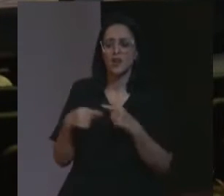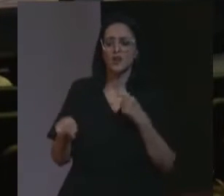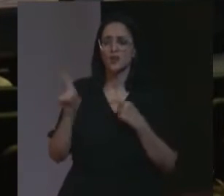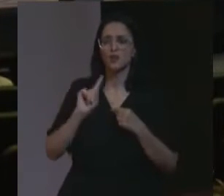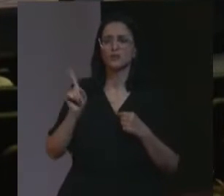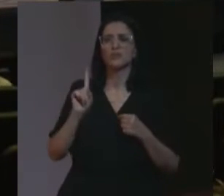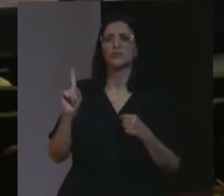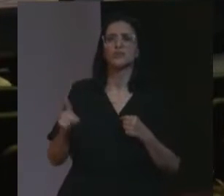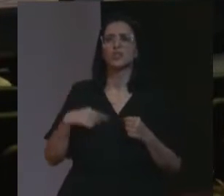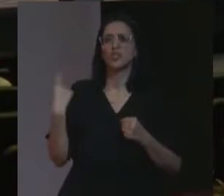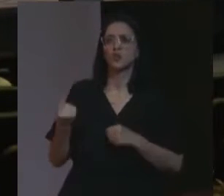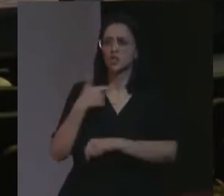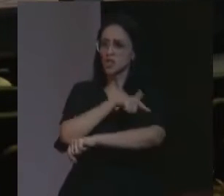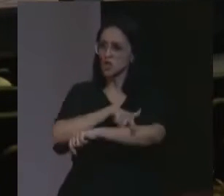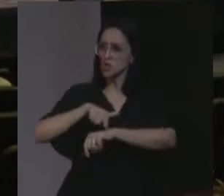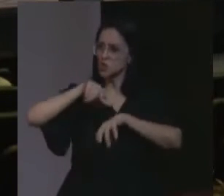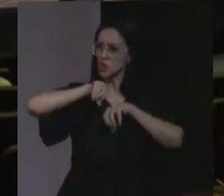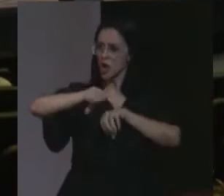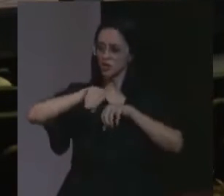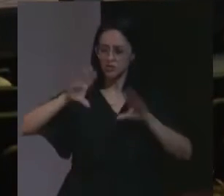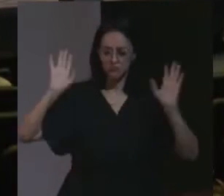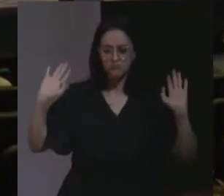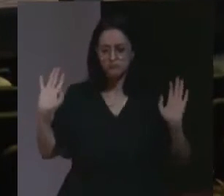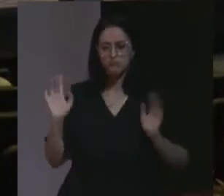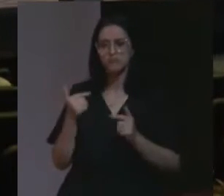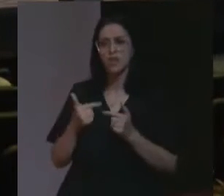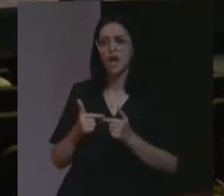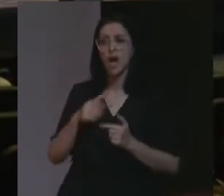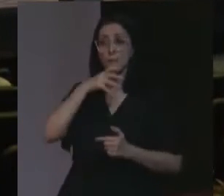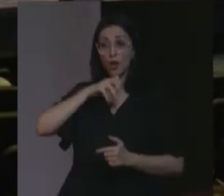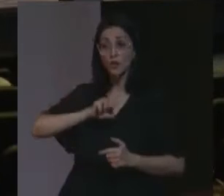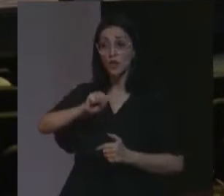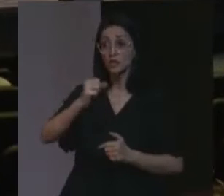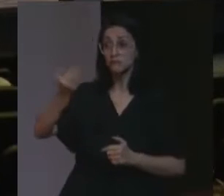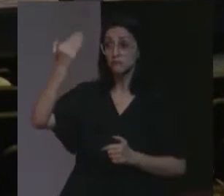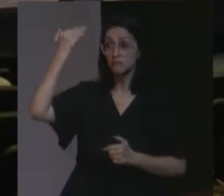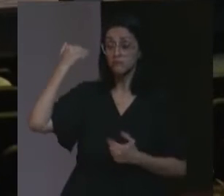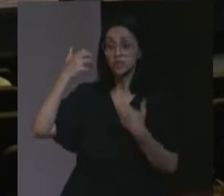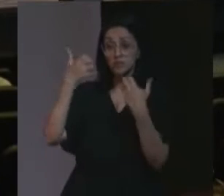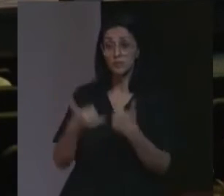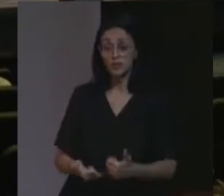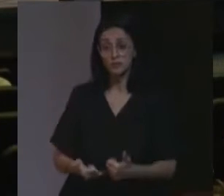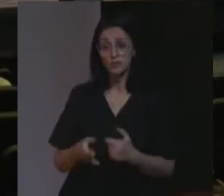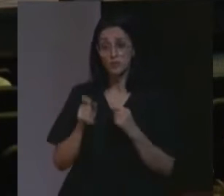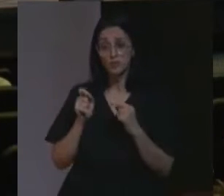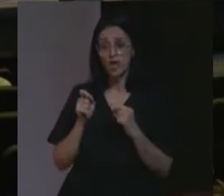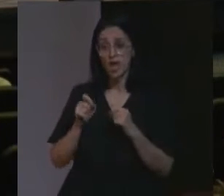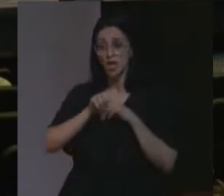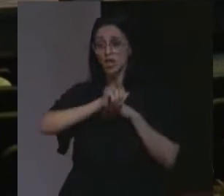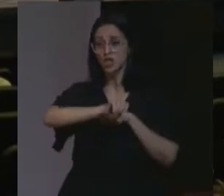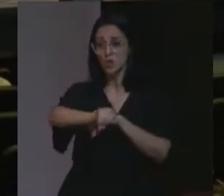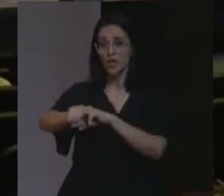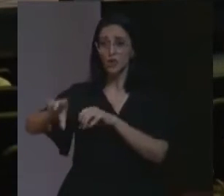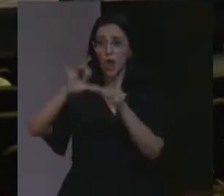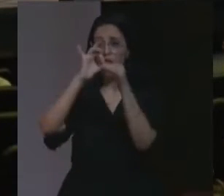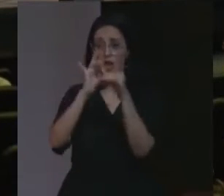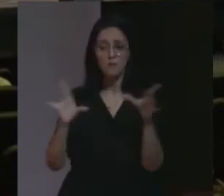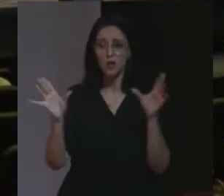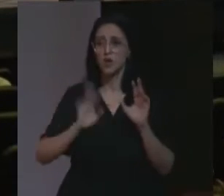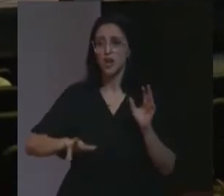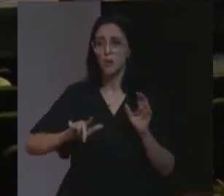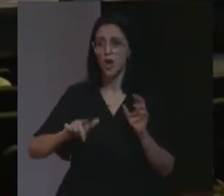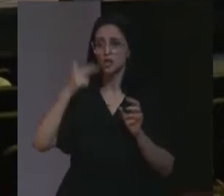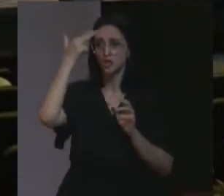nossa educação. E o Paulo Freire dizia, não é, que quando a educação não é libertadora,